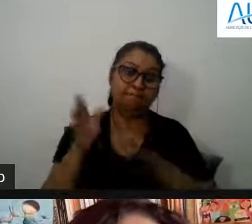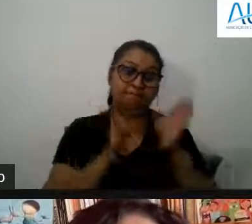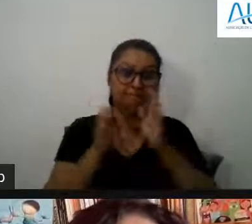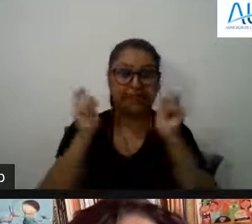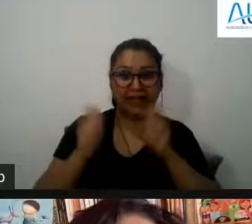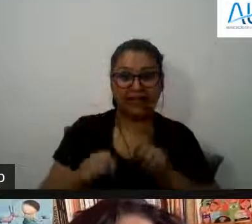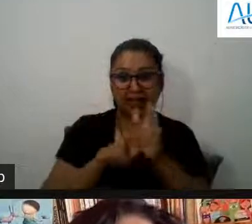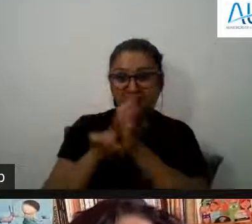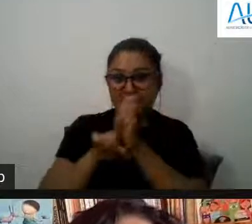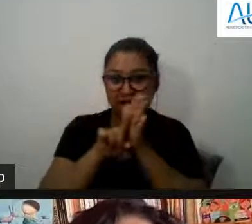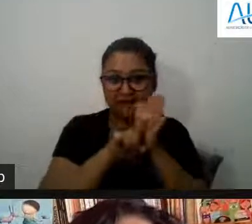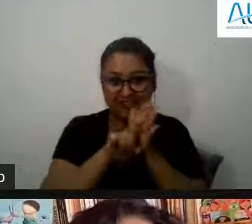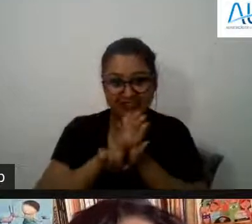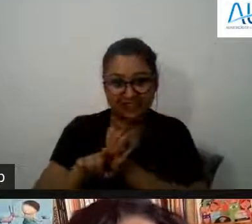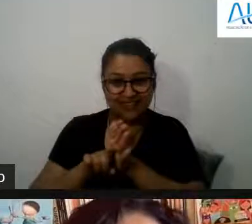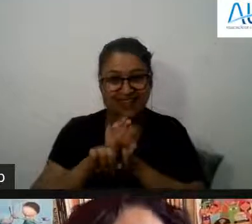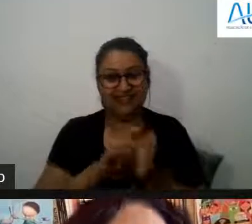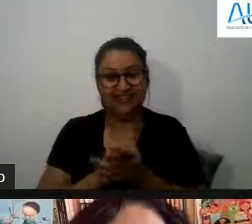investigar